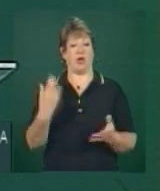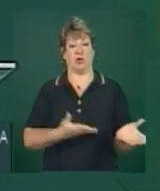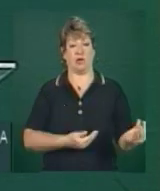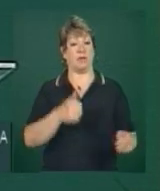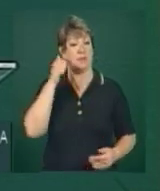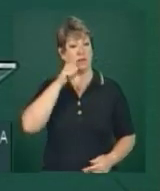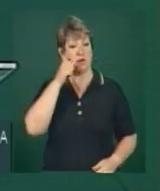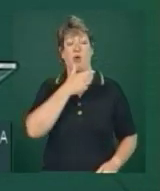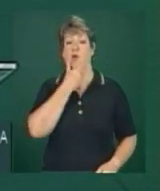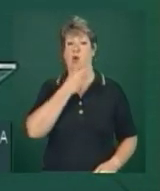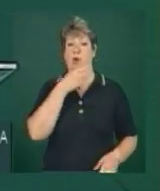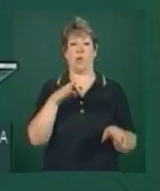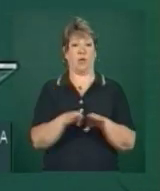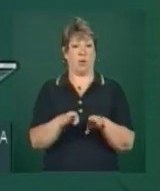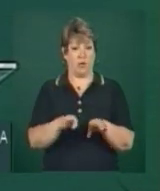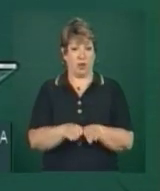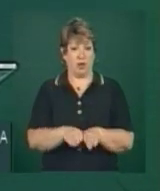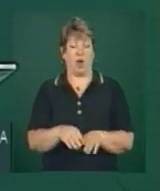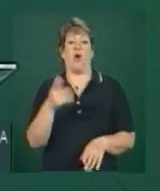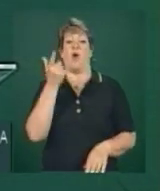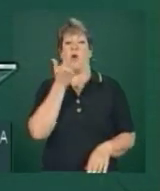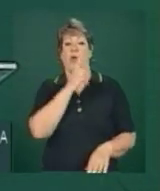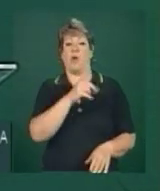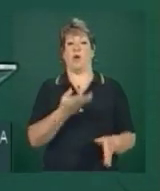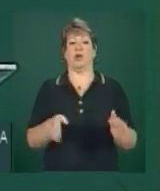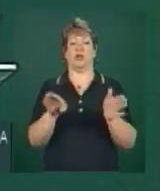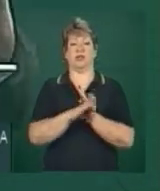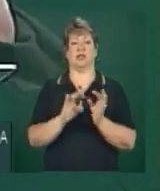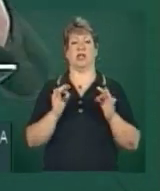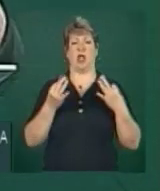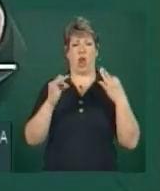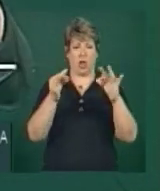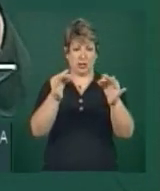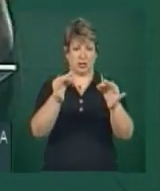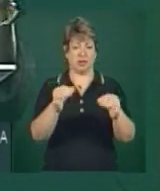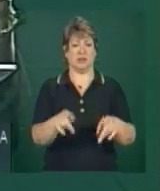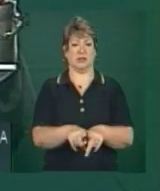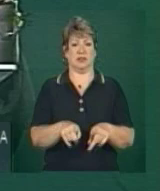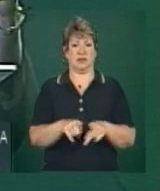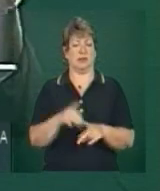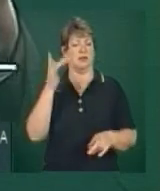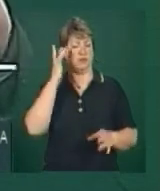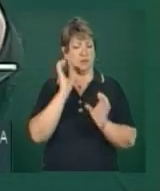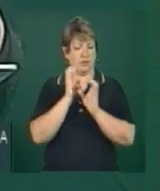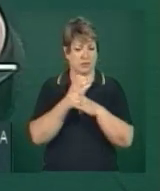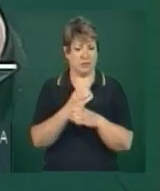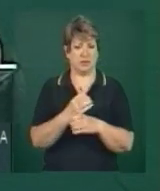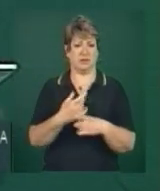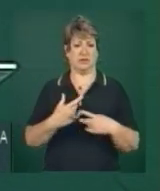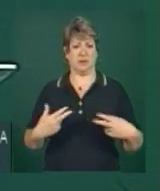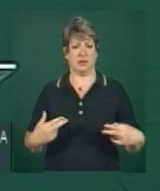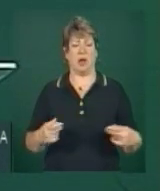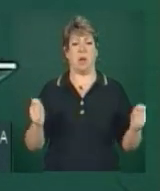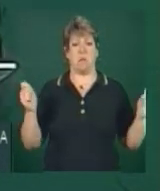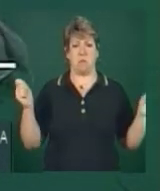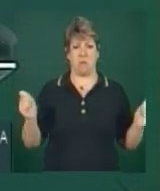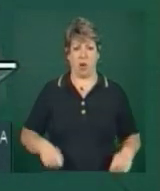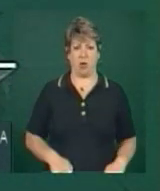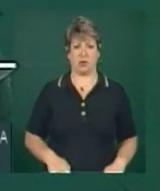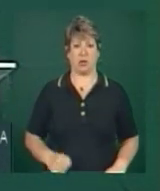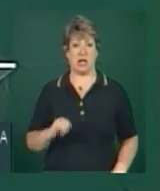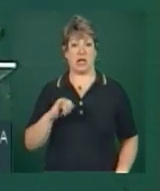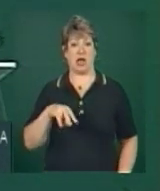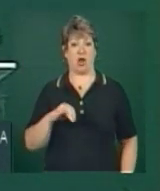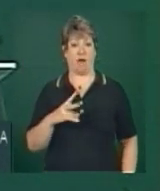e mulheres, cheguem à tecnologia, à ciência e sejam capazes de